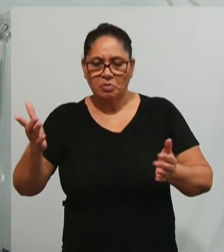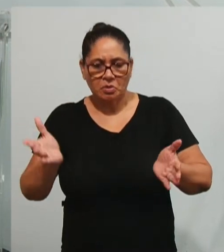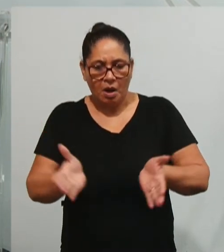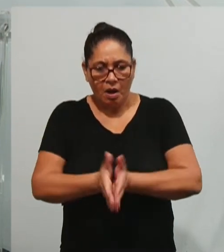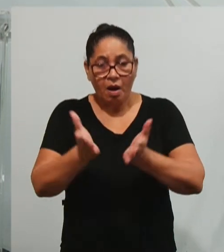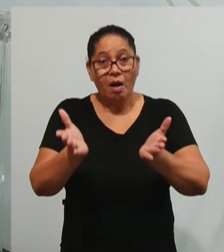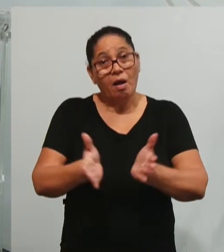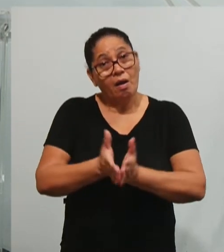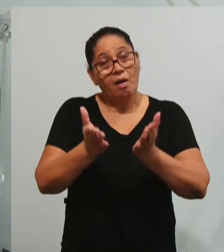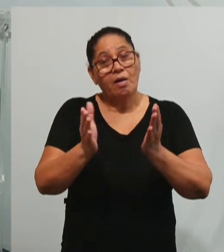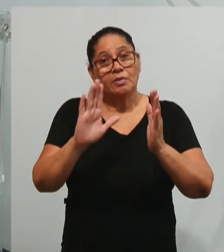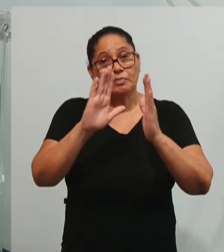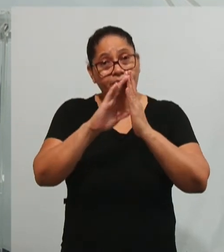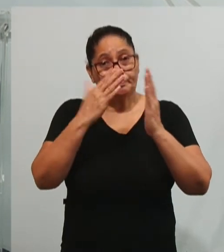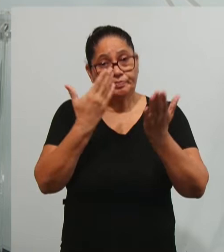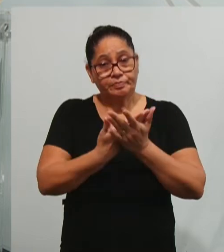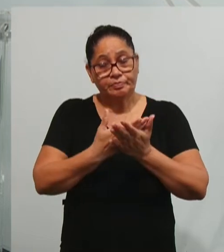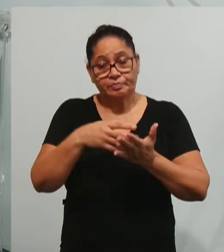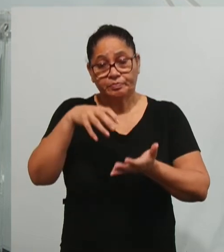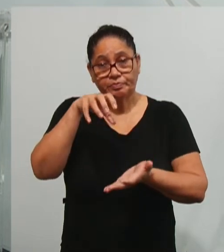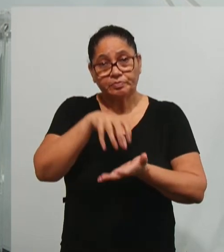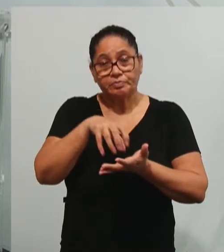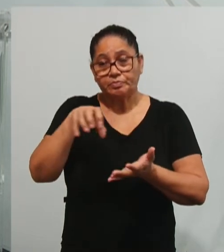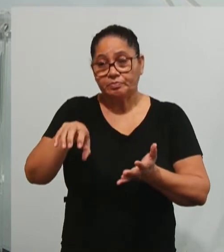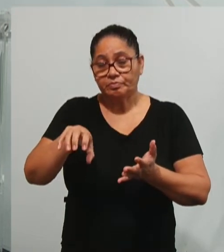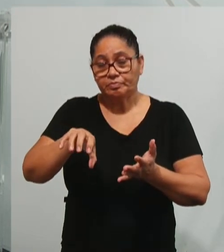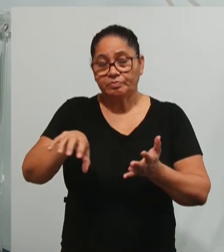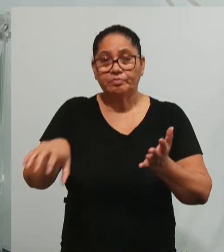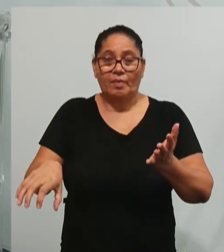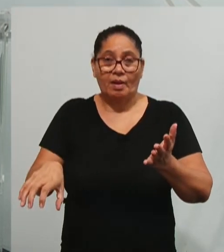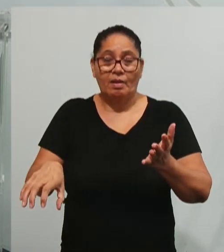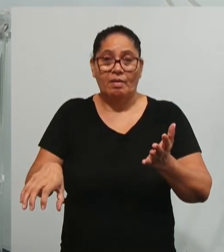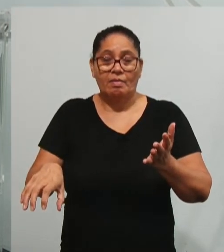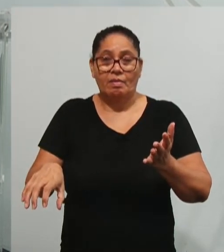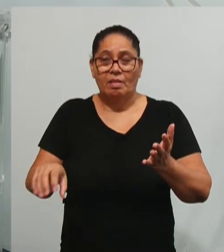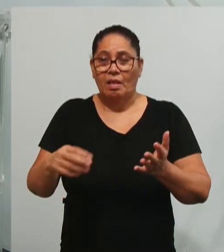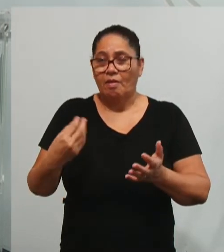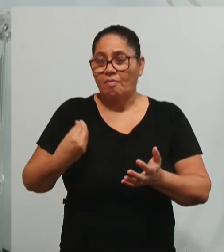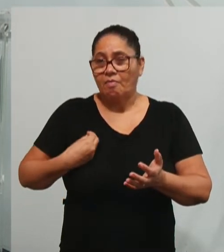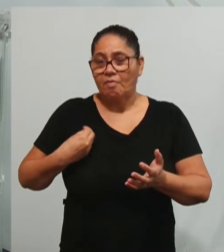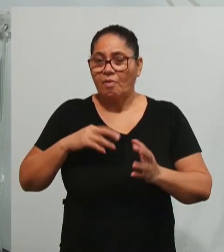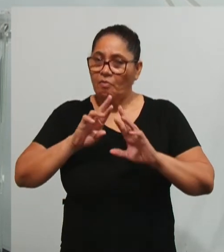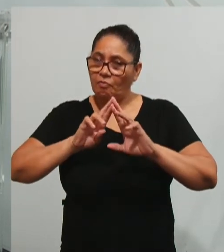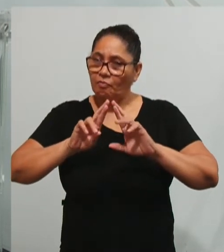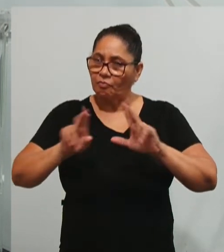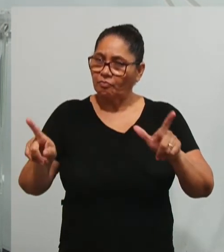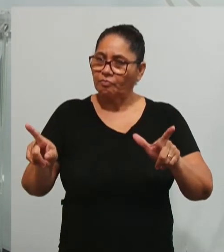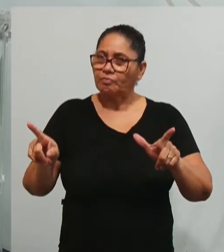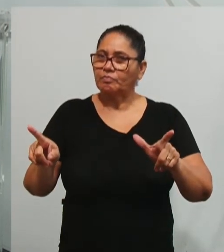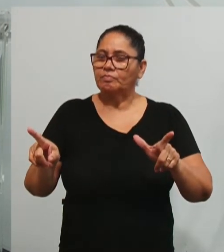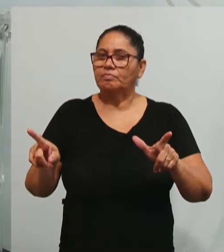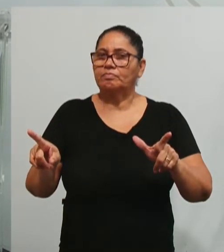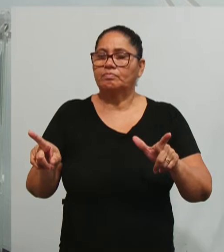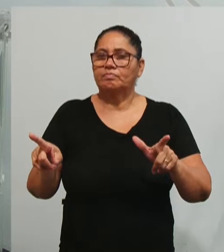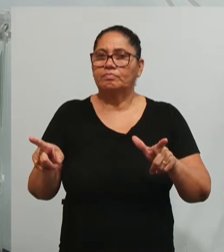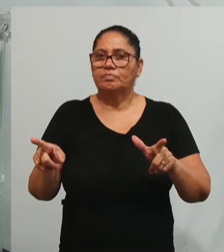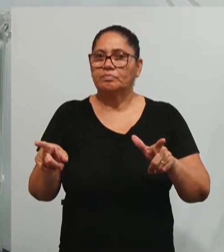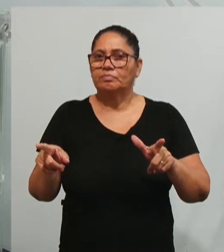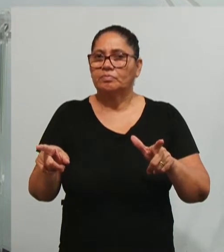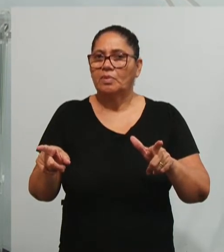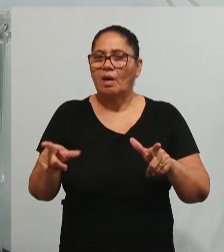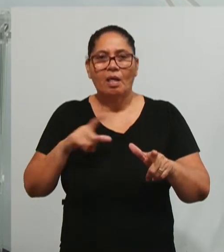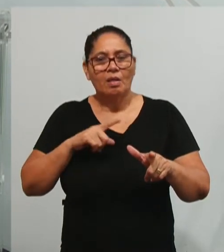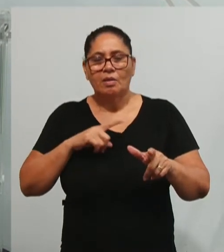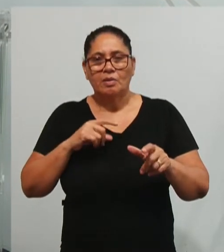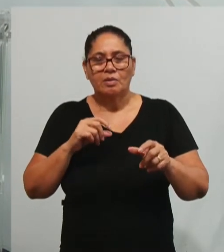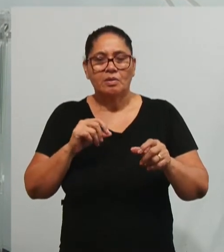escolas centrais, escolas periféricas que tem inúmeras diferenças. Então, não tem como a gente aplicar um modelo